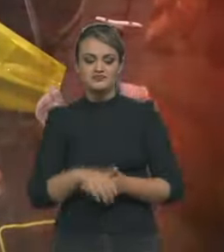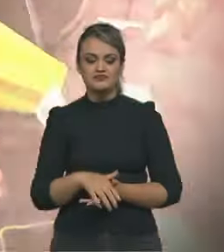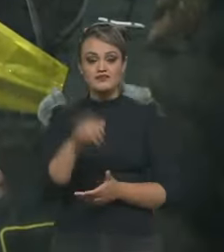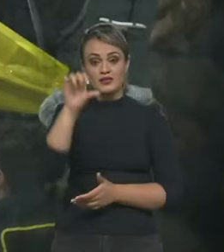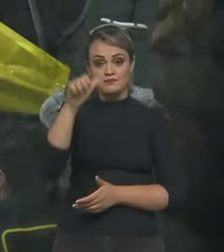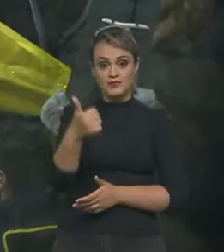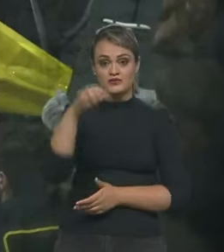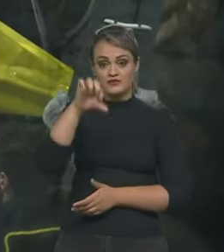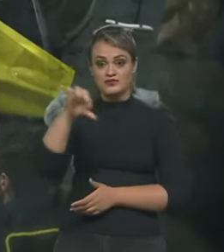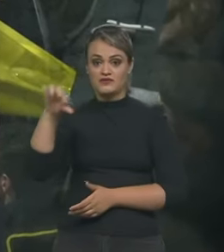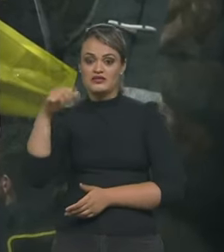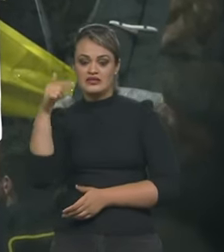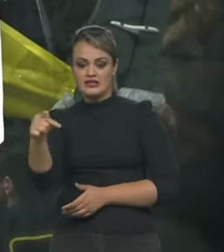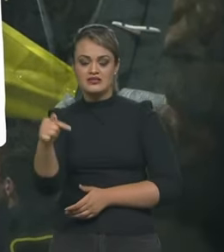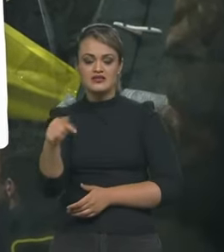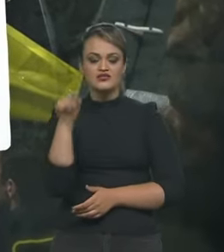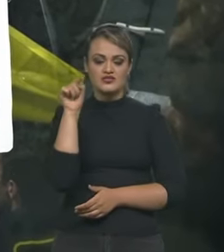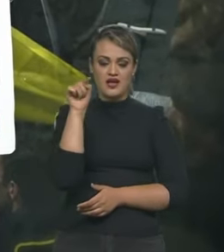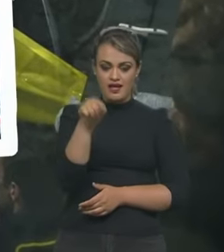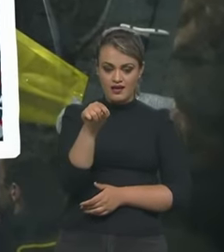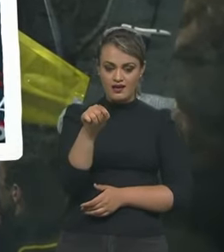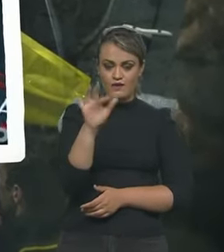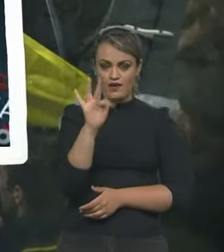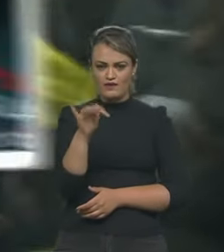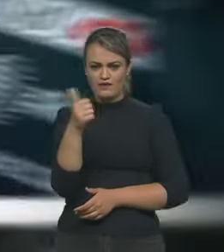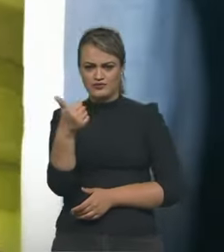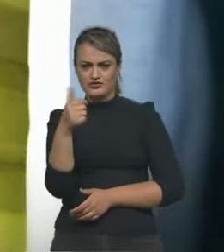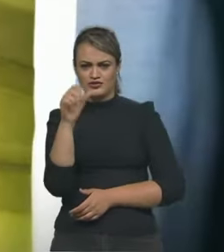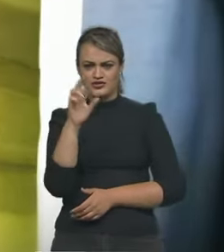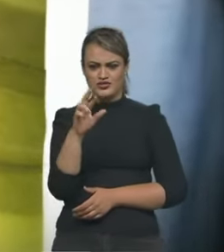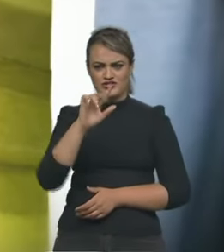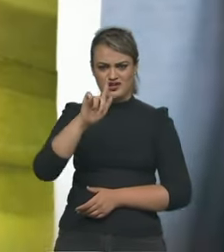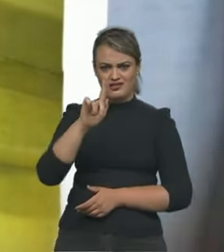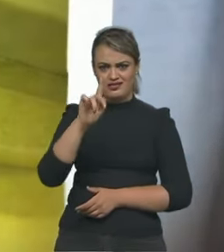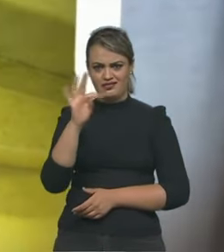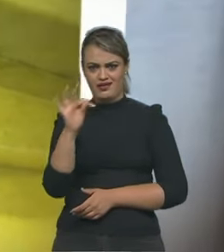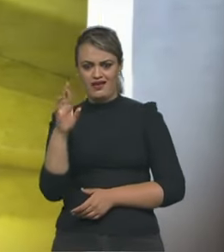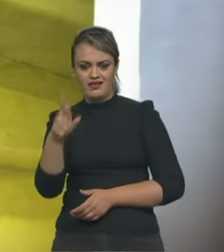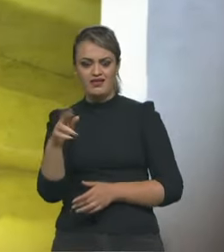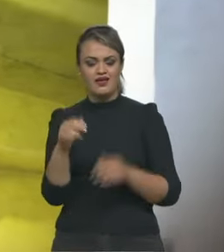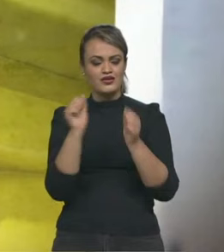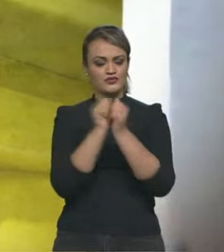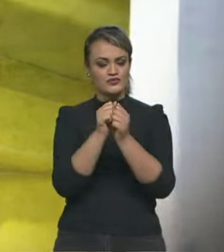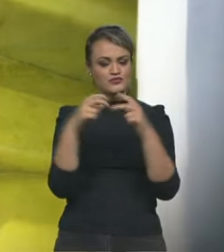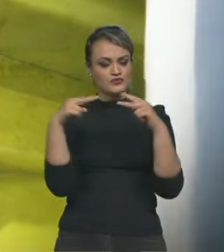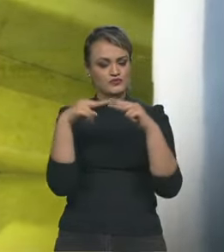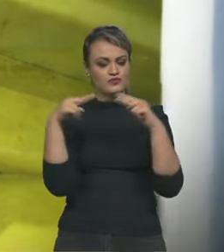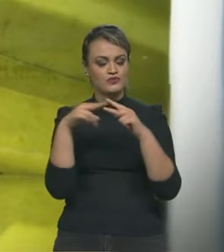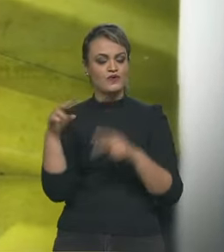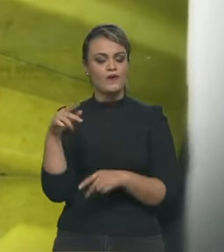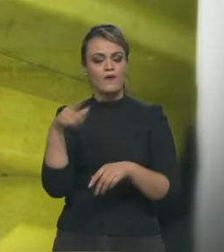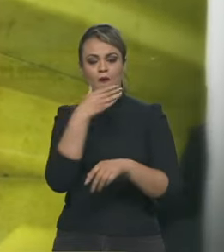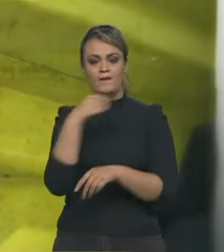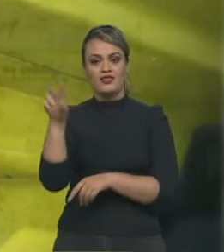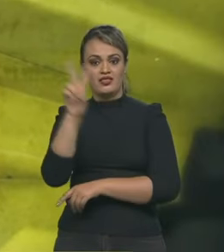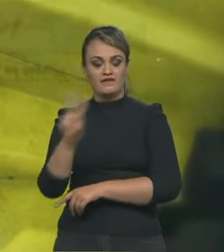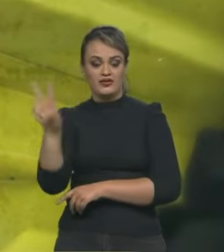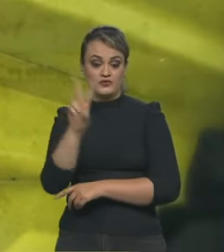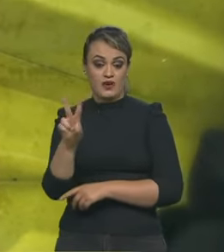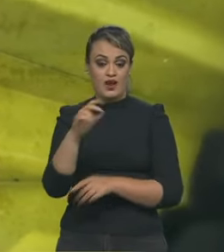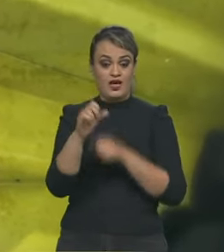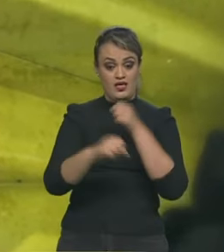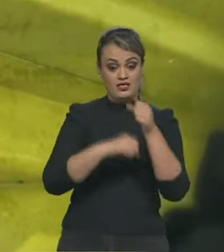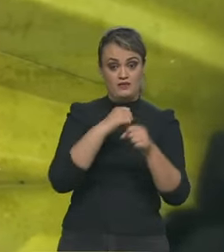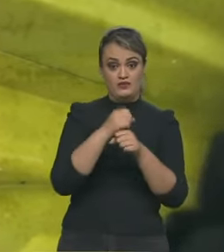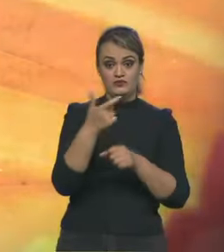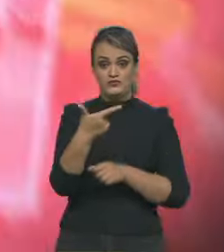1997, com o McLaren F1 GTR, formou dupla com o venezuelano Johnny Secotto. E em 2006, com